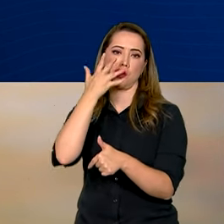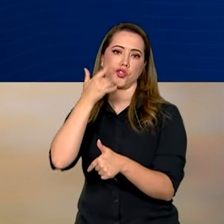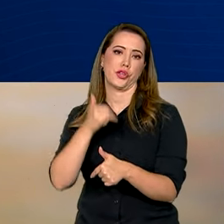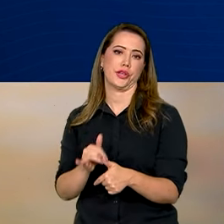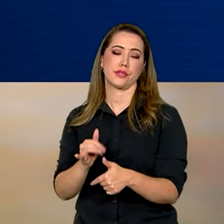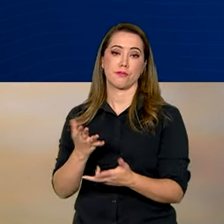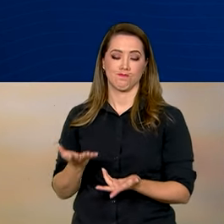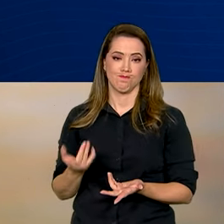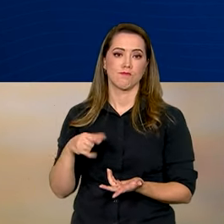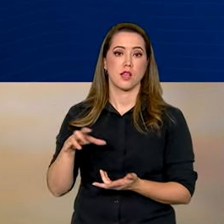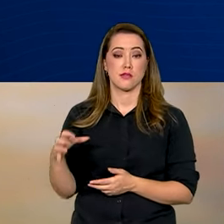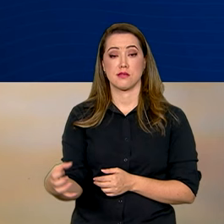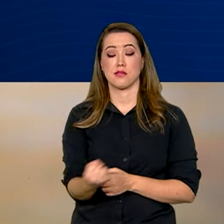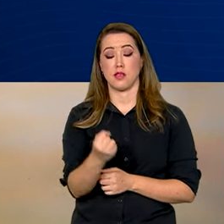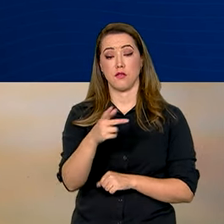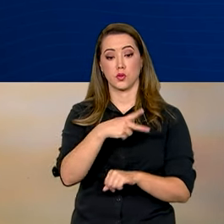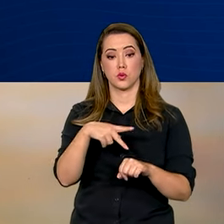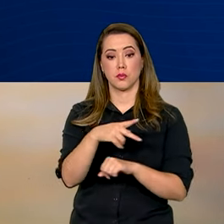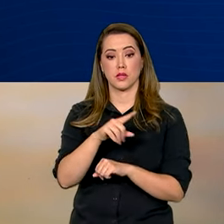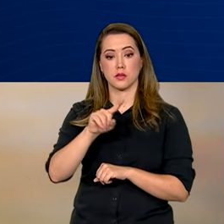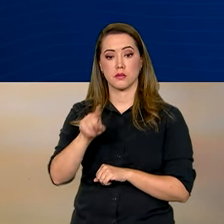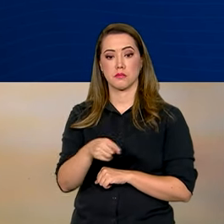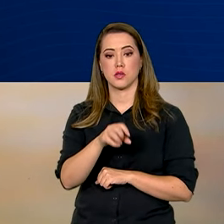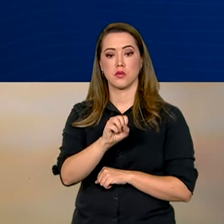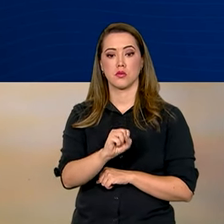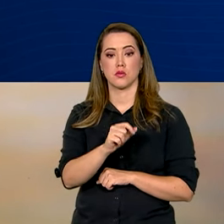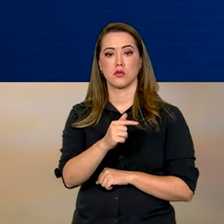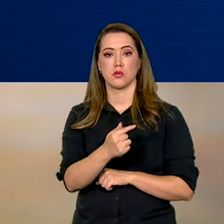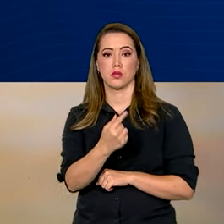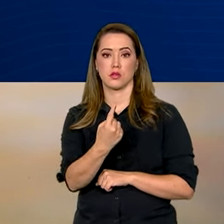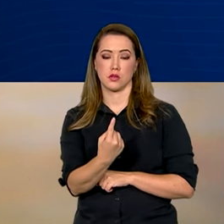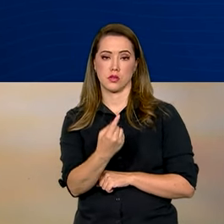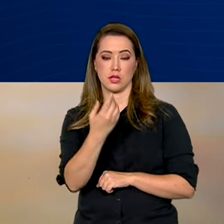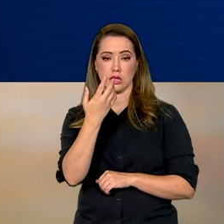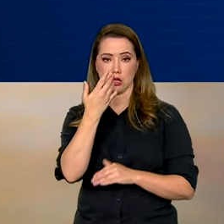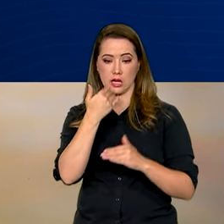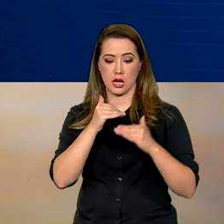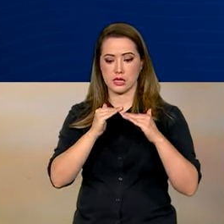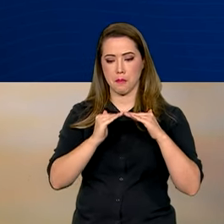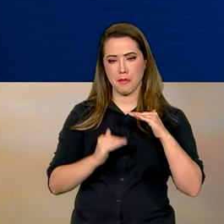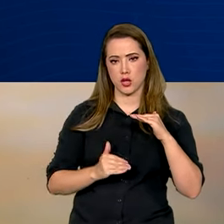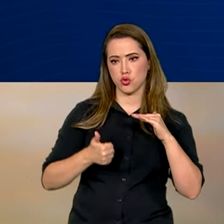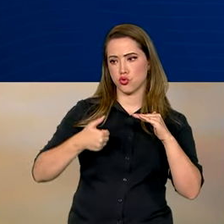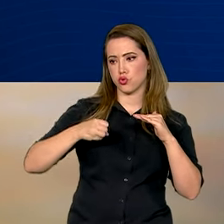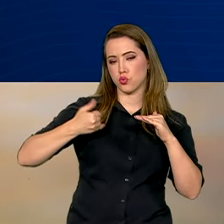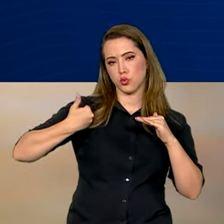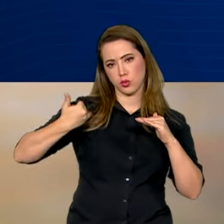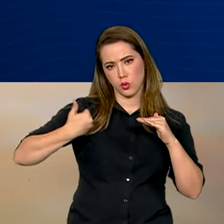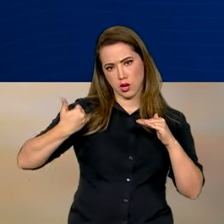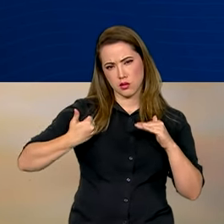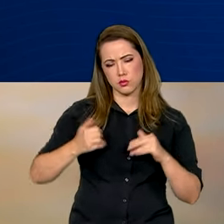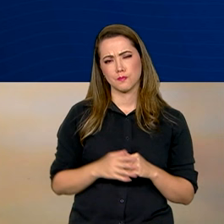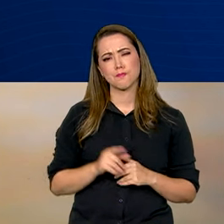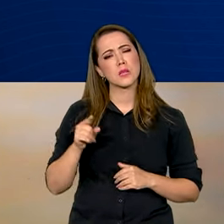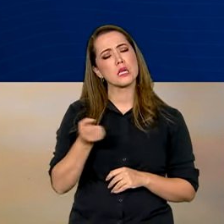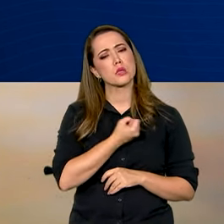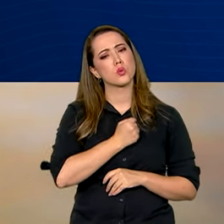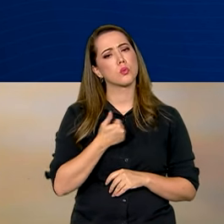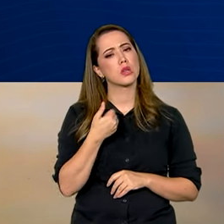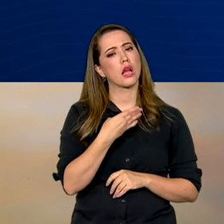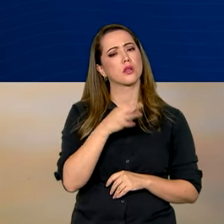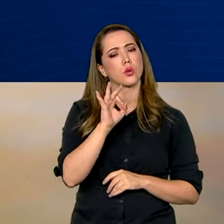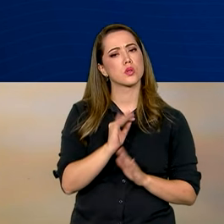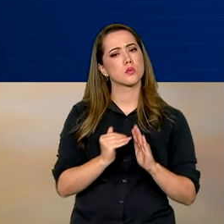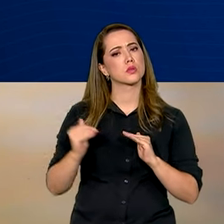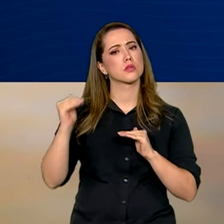resgatados no país 1.871 menores. Esse número é 14% maior